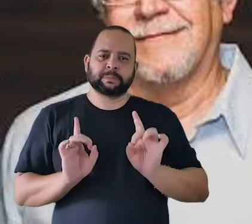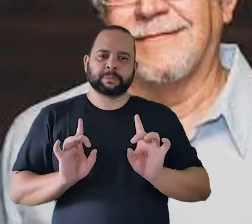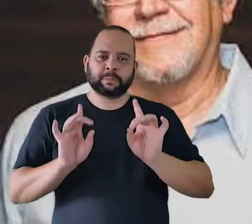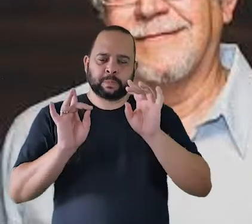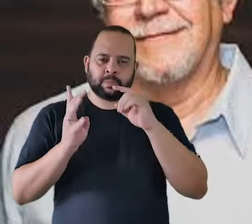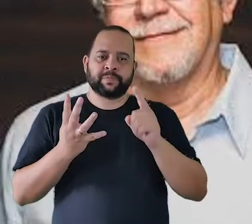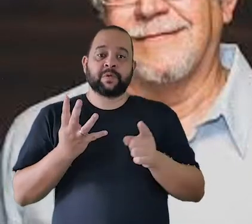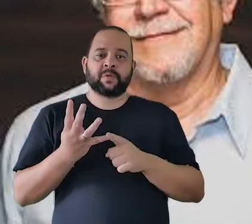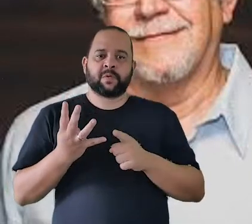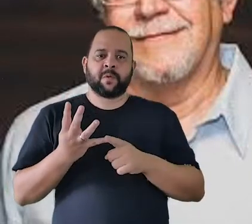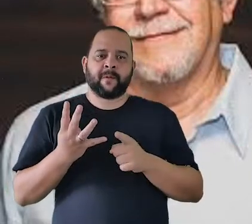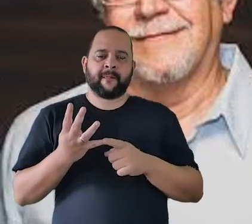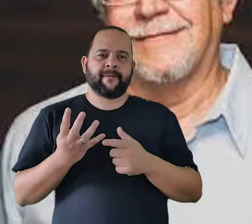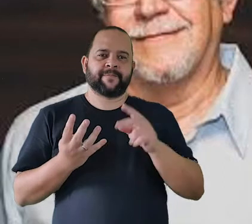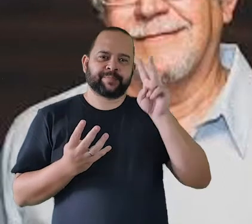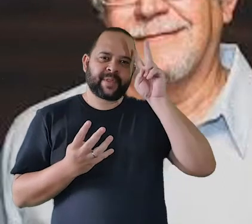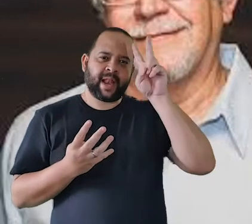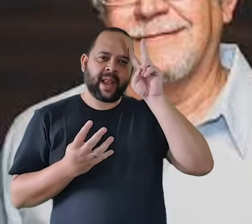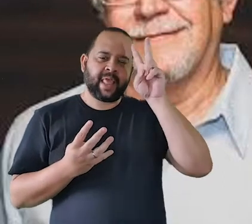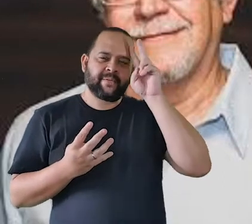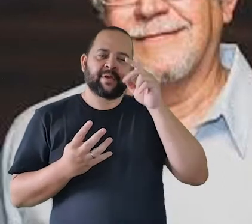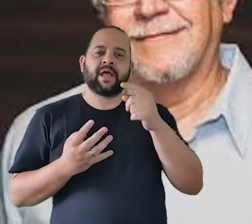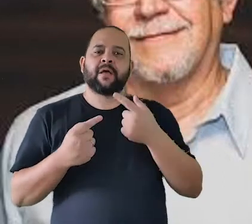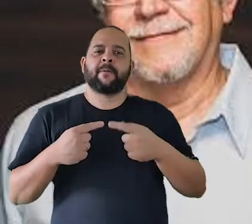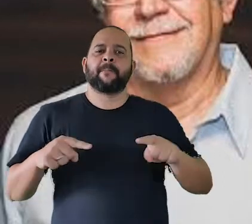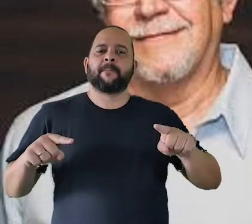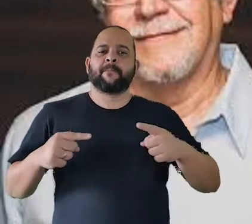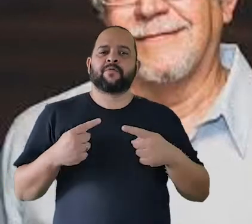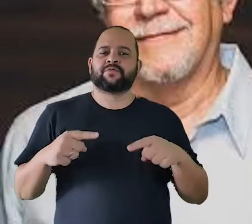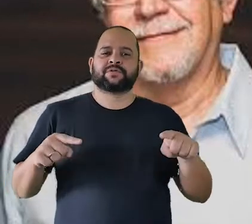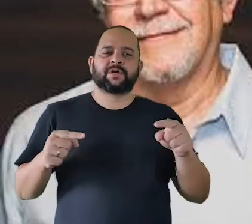uma marcha que lembra muito a música armorial.